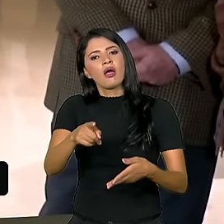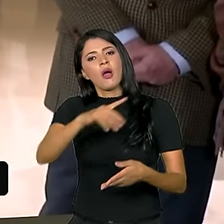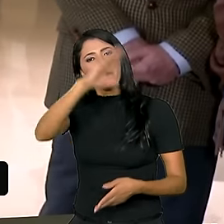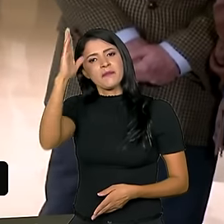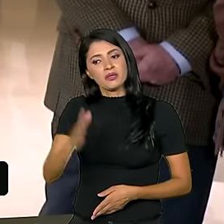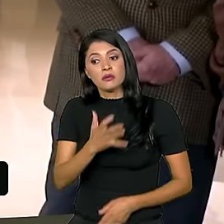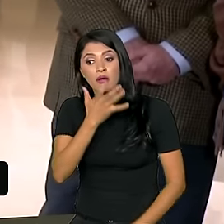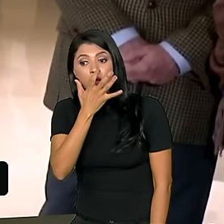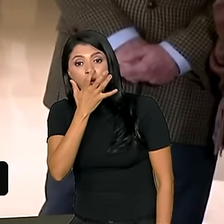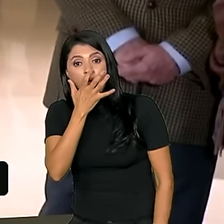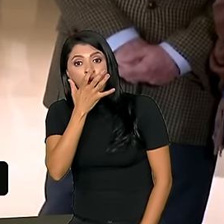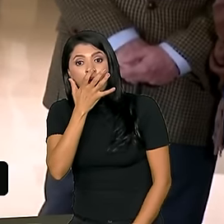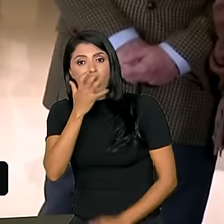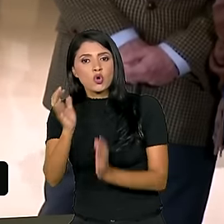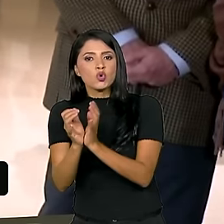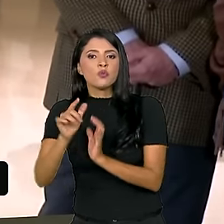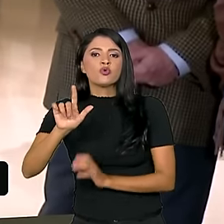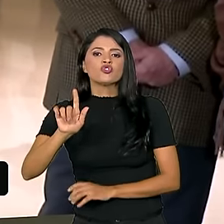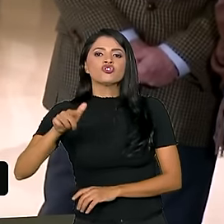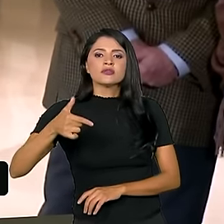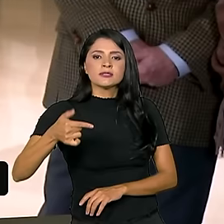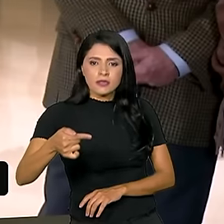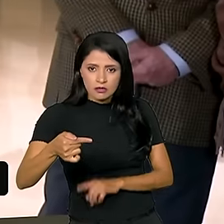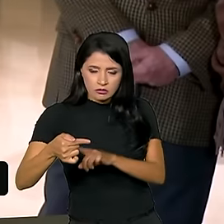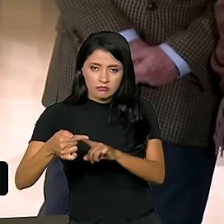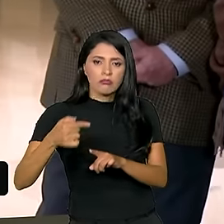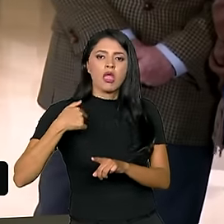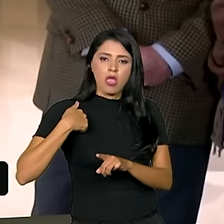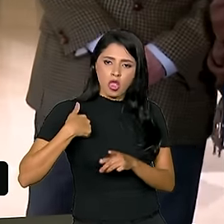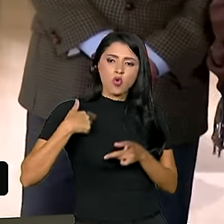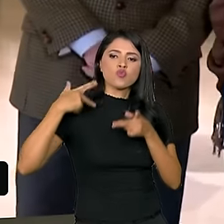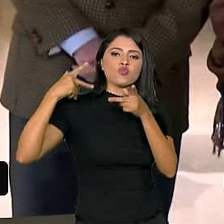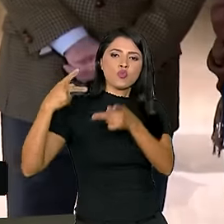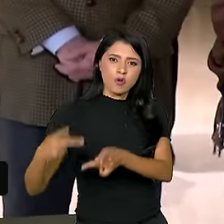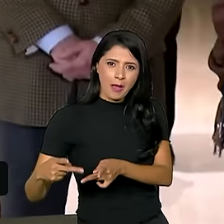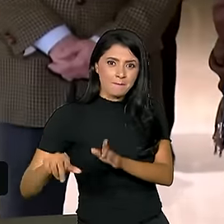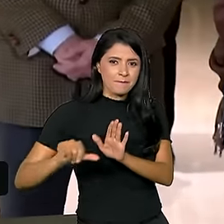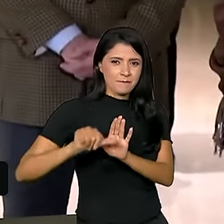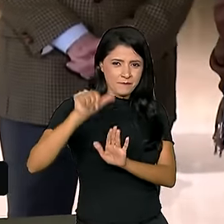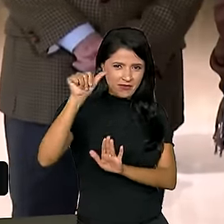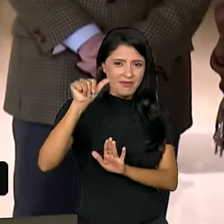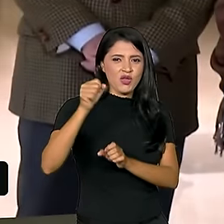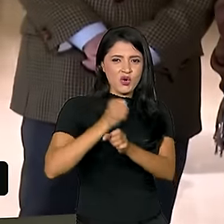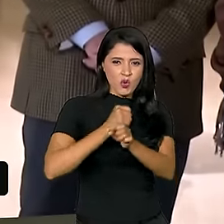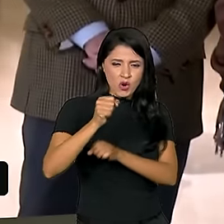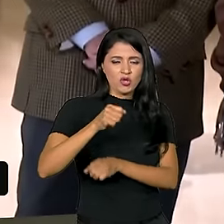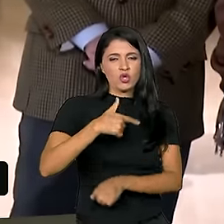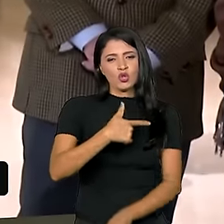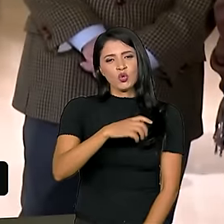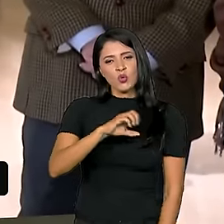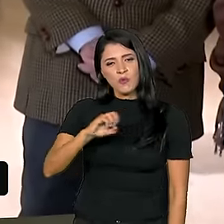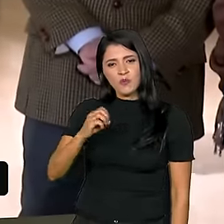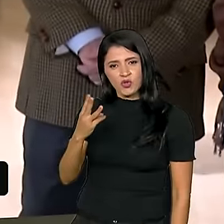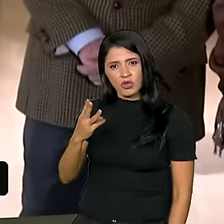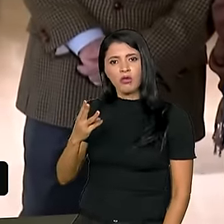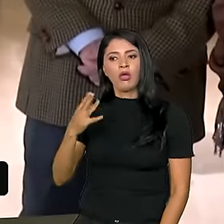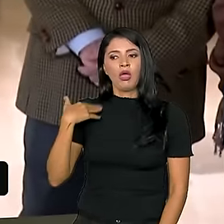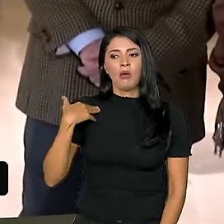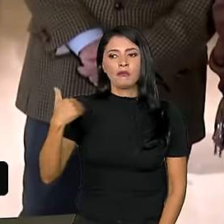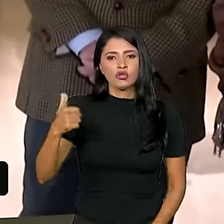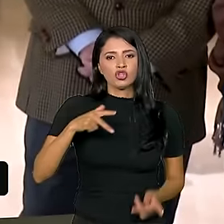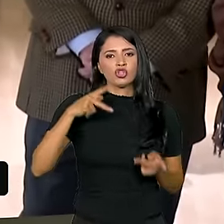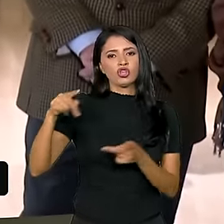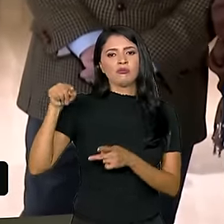do G7. Eu estou convidado, desde que eu ganhei o primeiro ano em 2013, eu sou convidado para o G7.